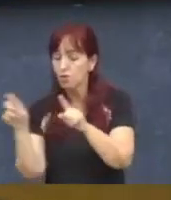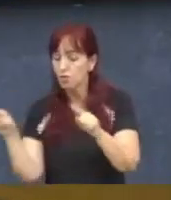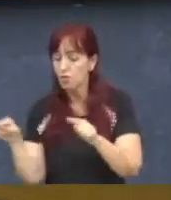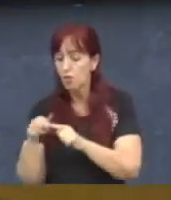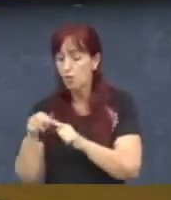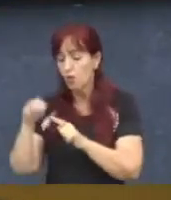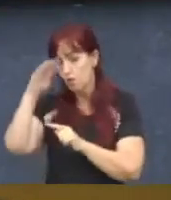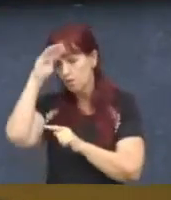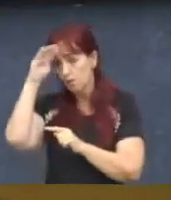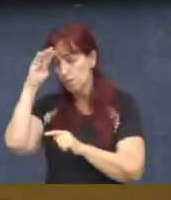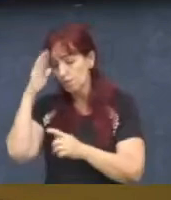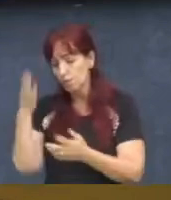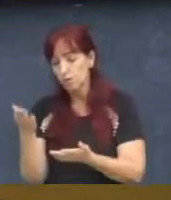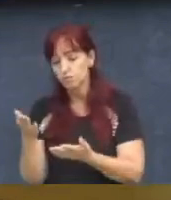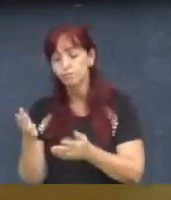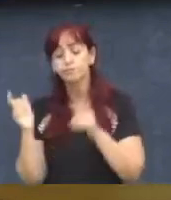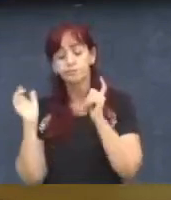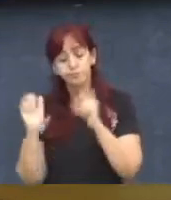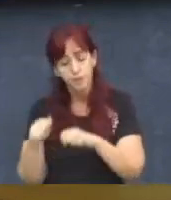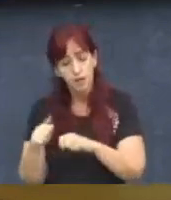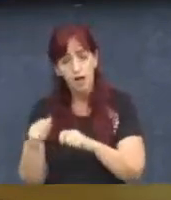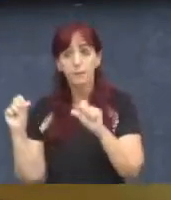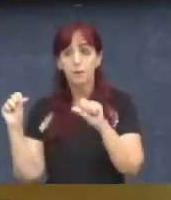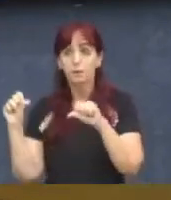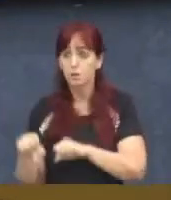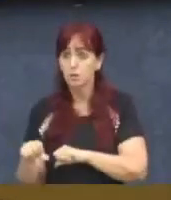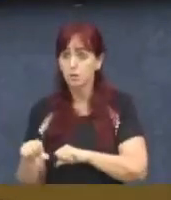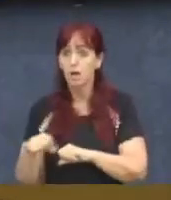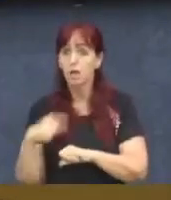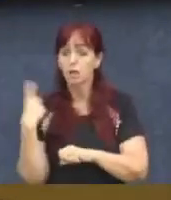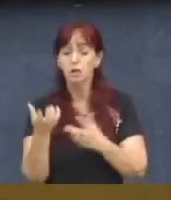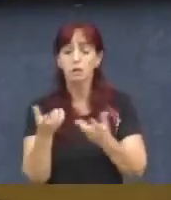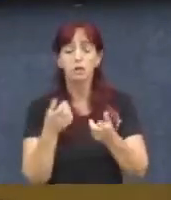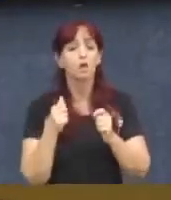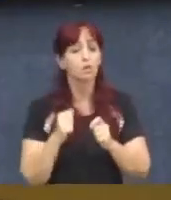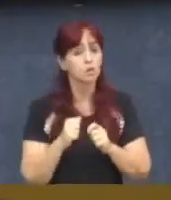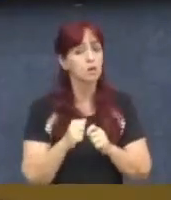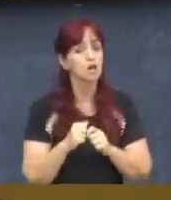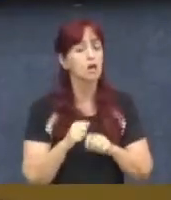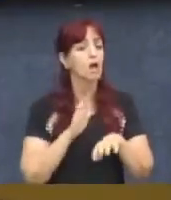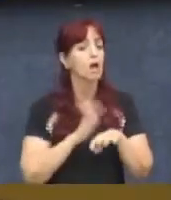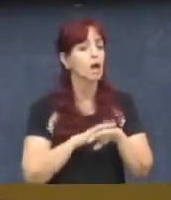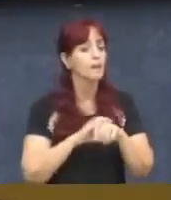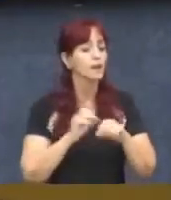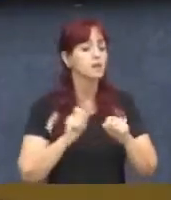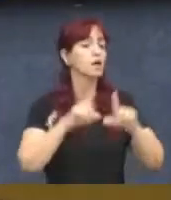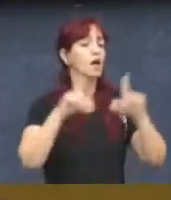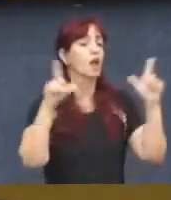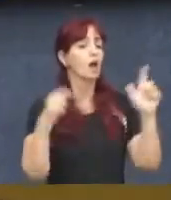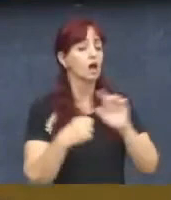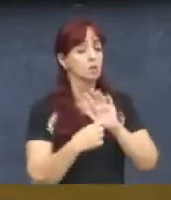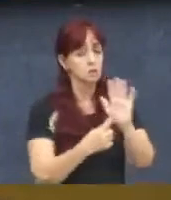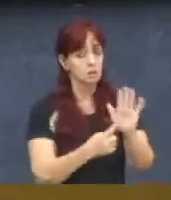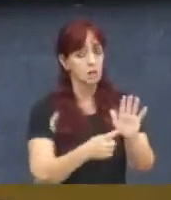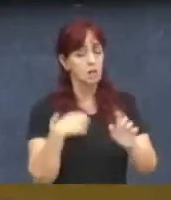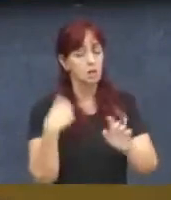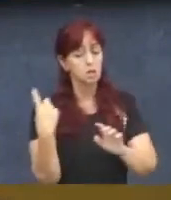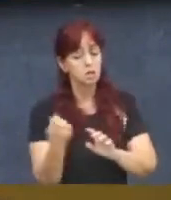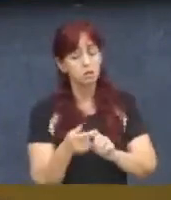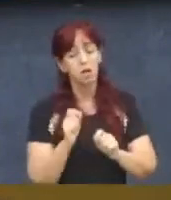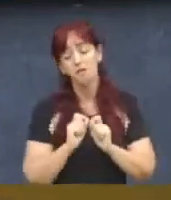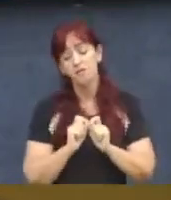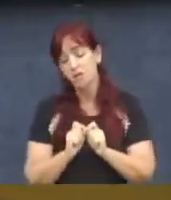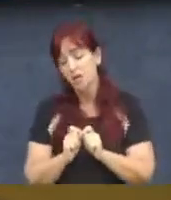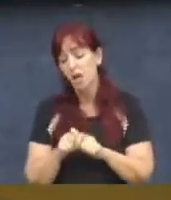O o Belo Horizontino quer é transparência e efetividade do uso do recurso público. Se a gente ficar enxugando gelo,